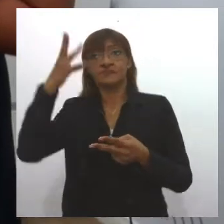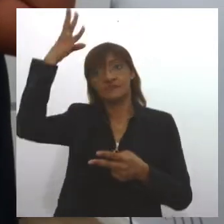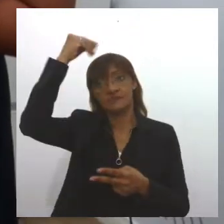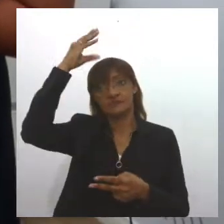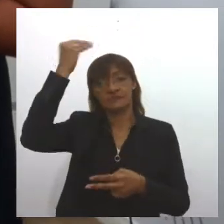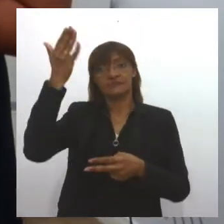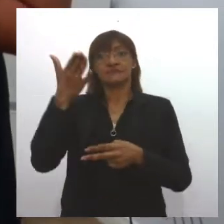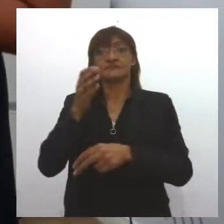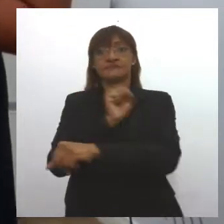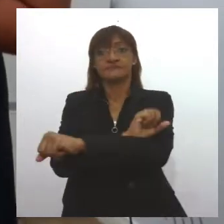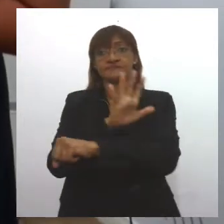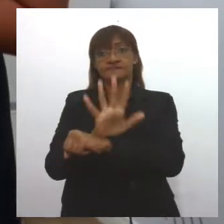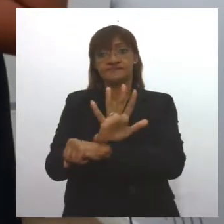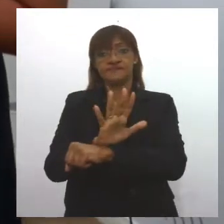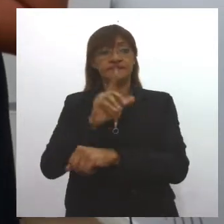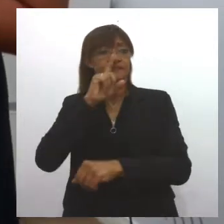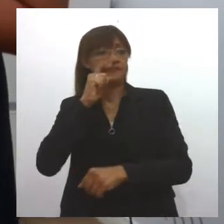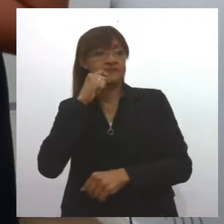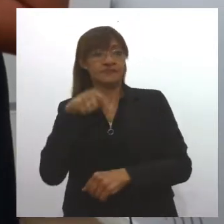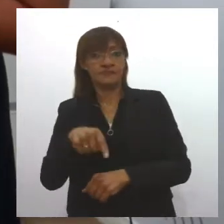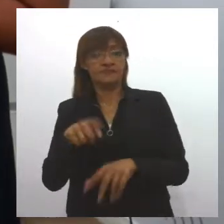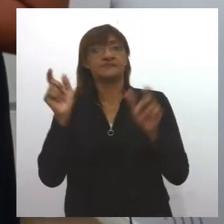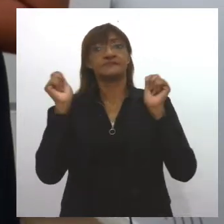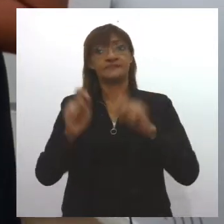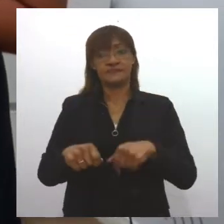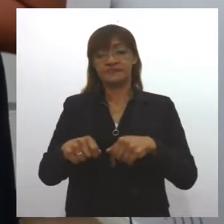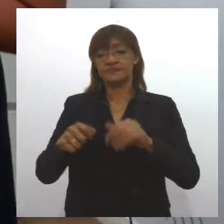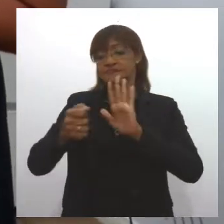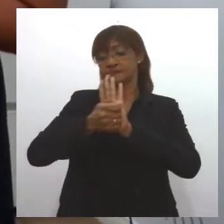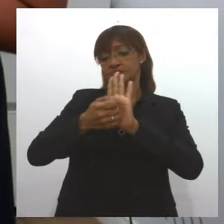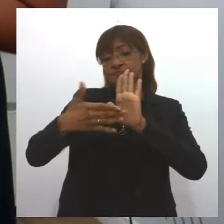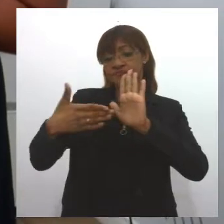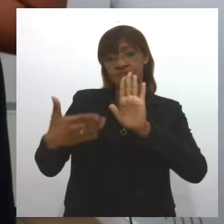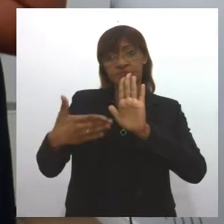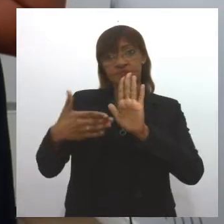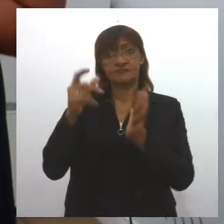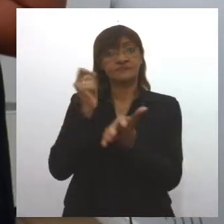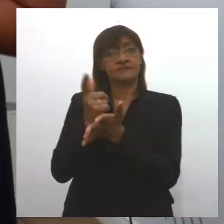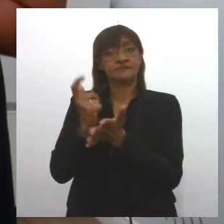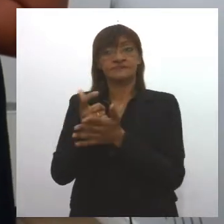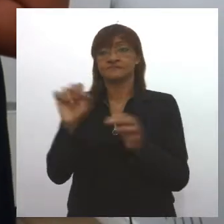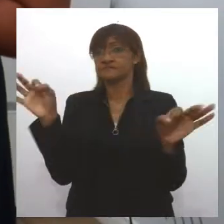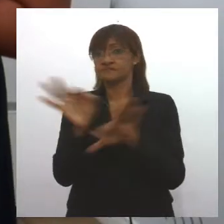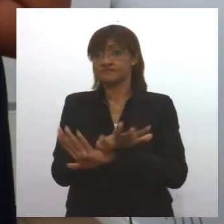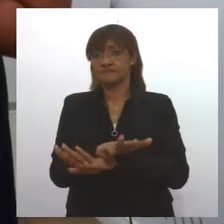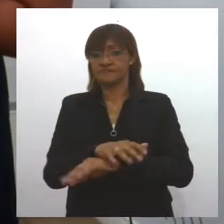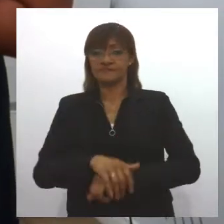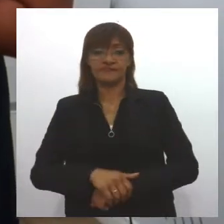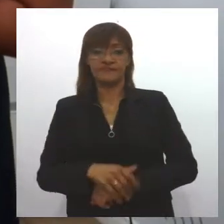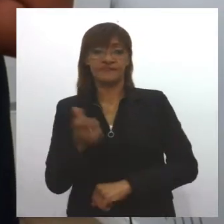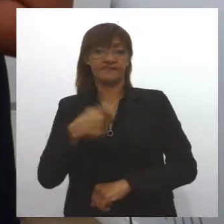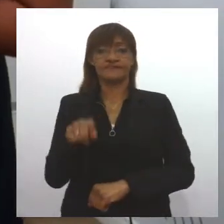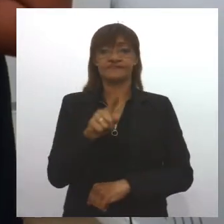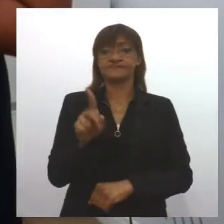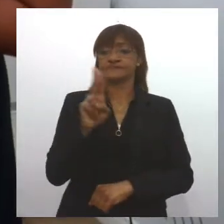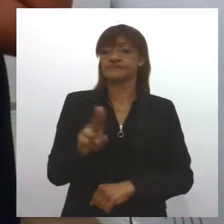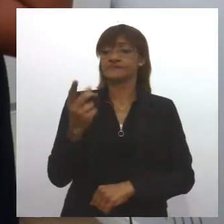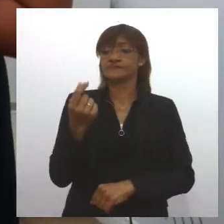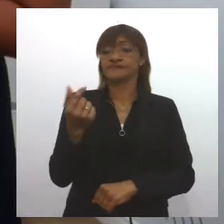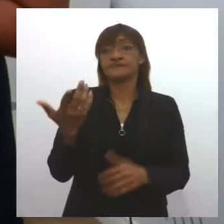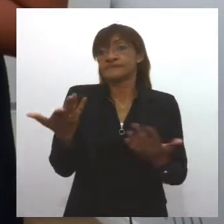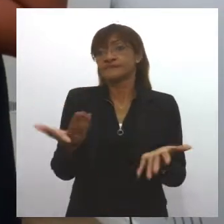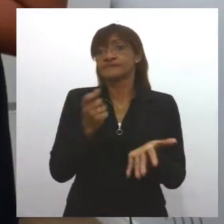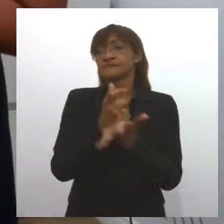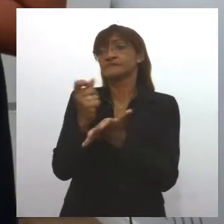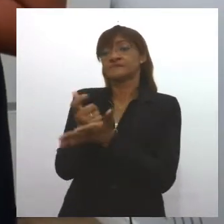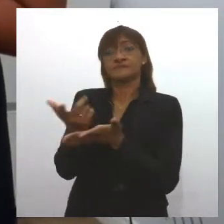na Barra, ou em Aracaju, você pode entrar no aplicativo e fazer a compra da sua passagem. Pronto, você não precisa estar andando com dinheiro na rua para fazer a sua compra